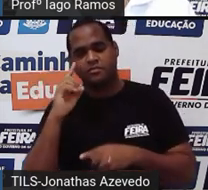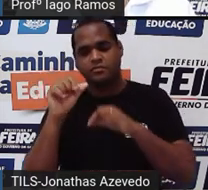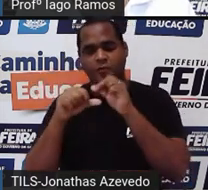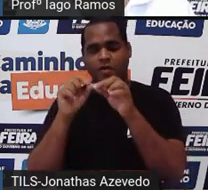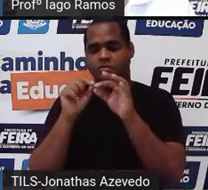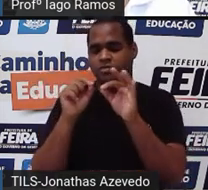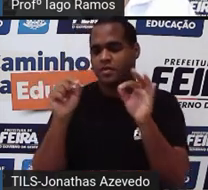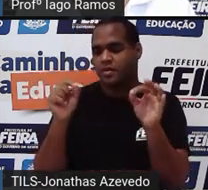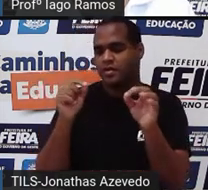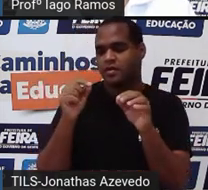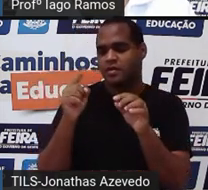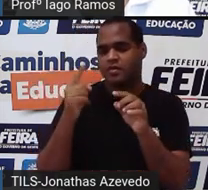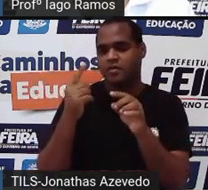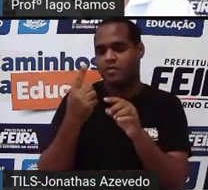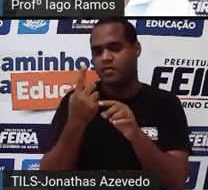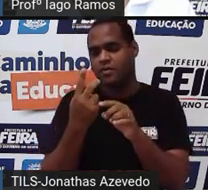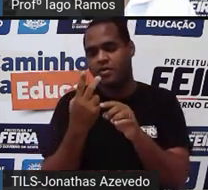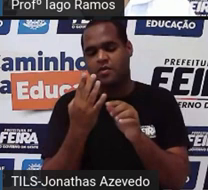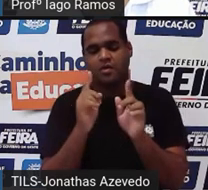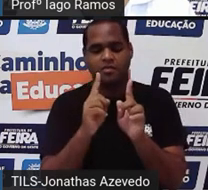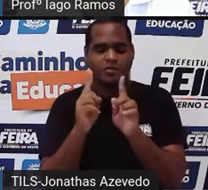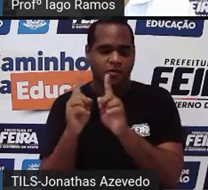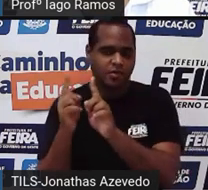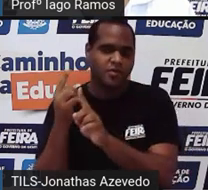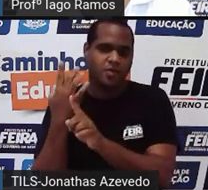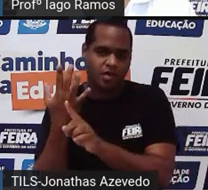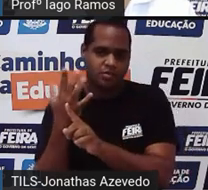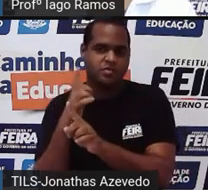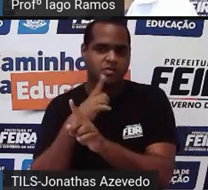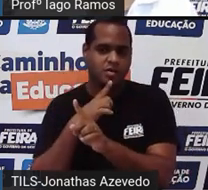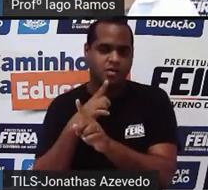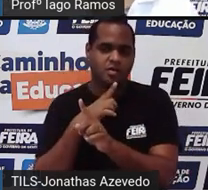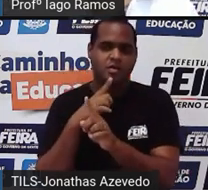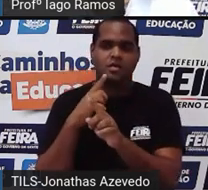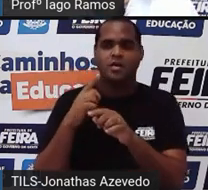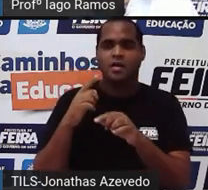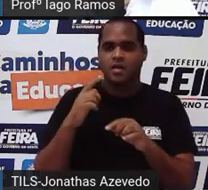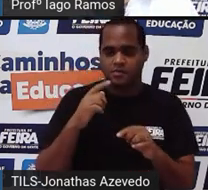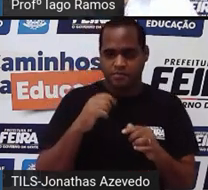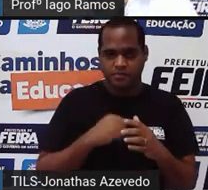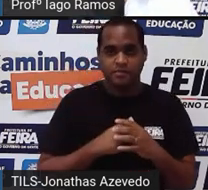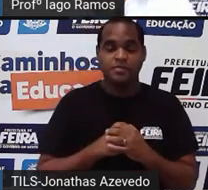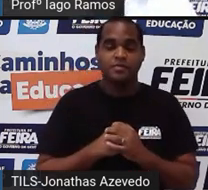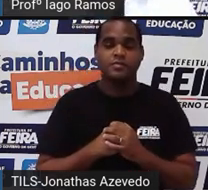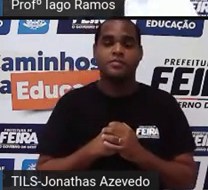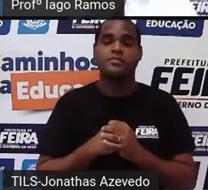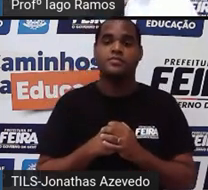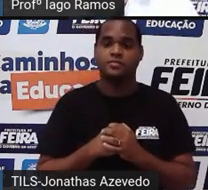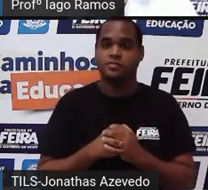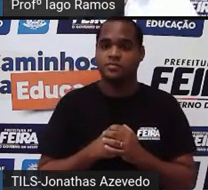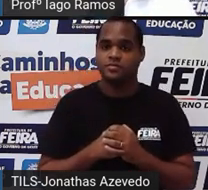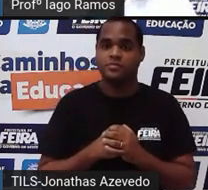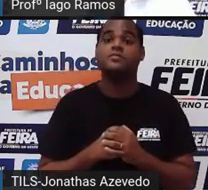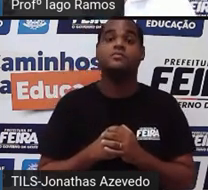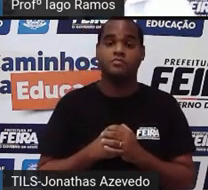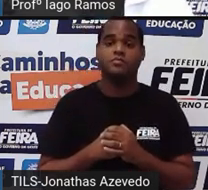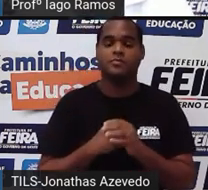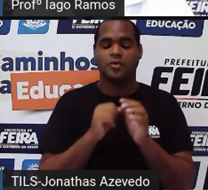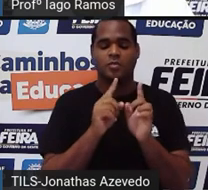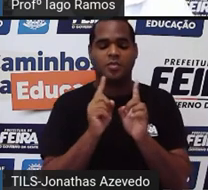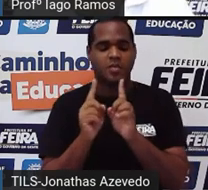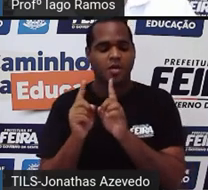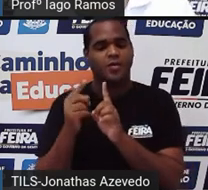distância ali de quatro quadrados. Então, o reflexo dele vai dar reta quatro quadrados para lá, né?